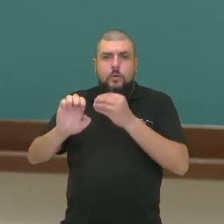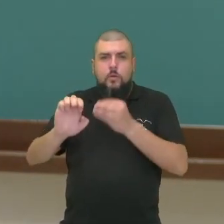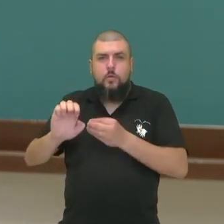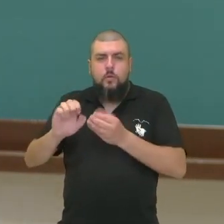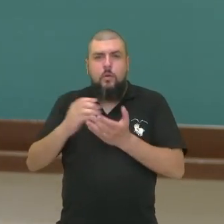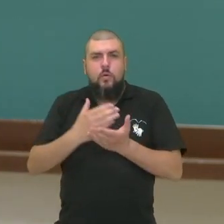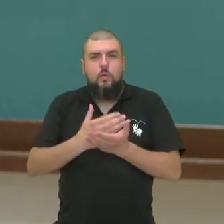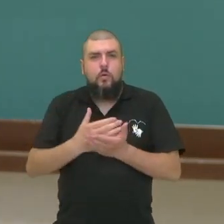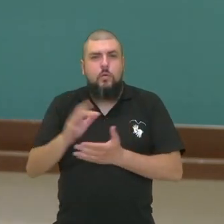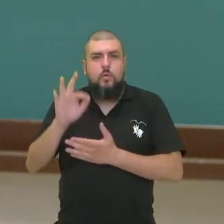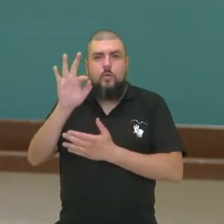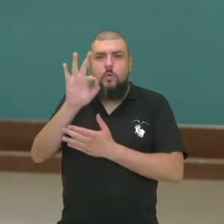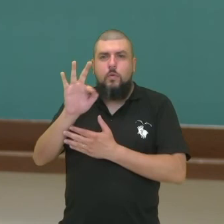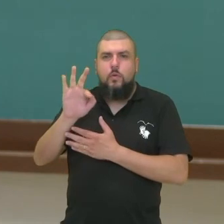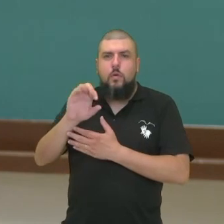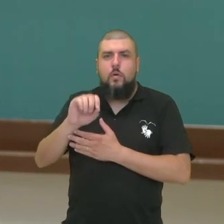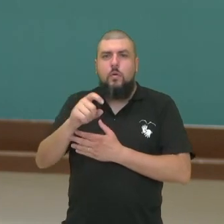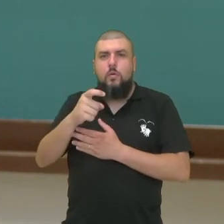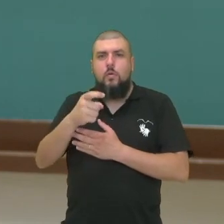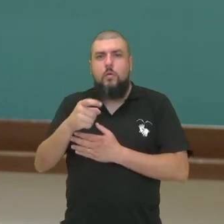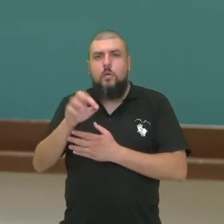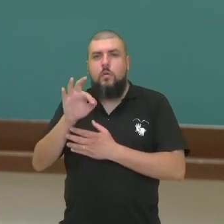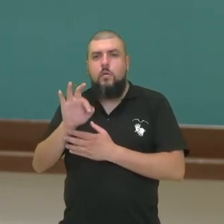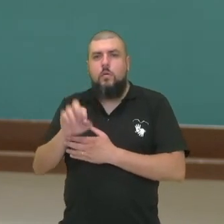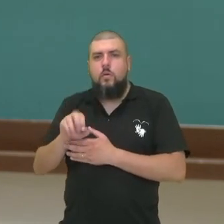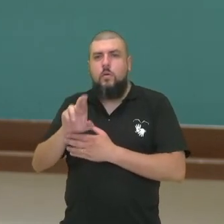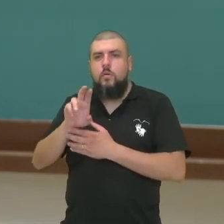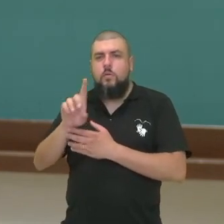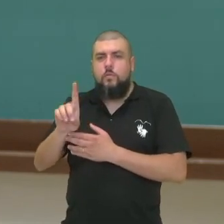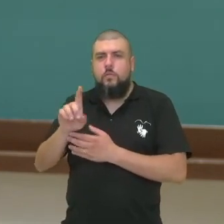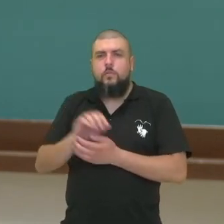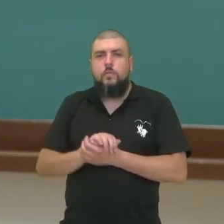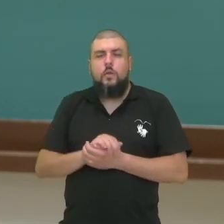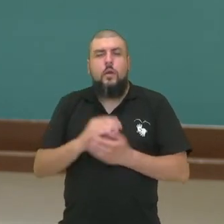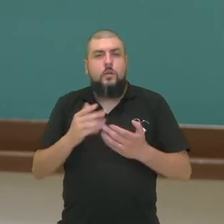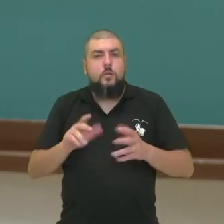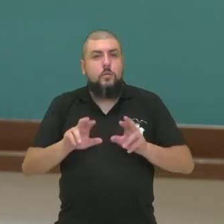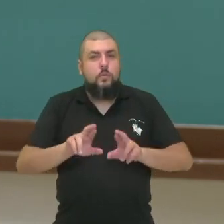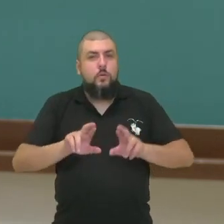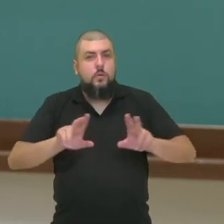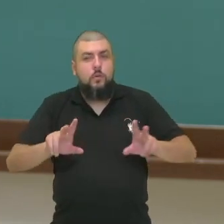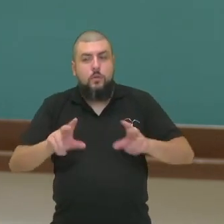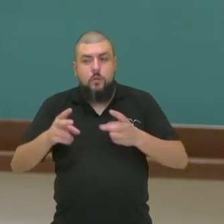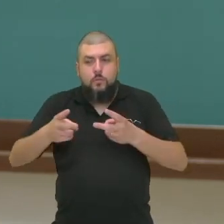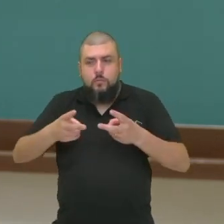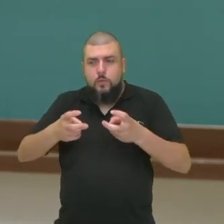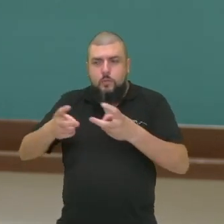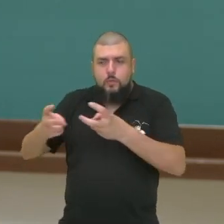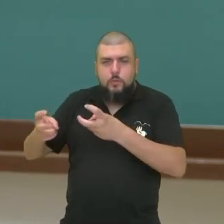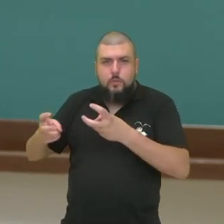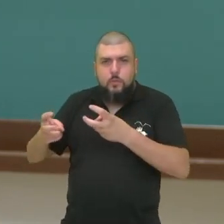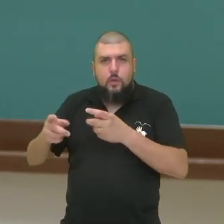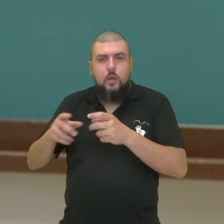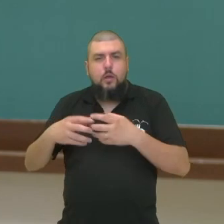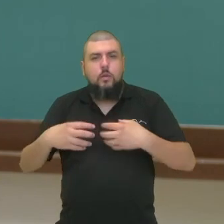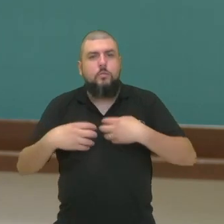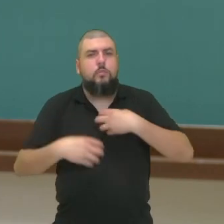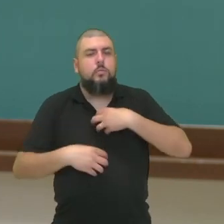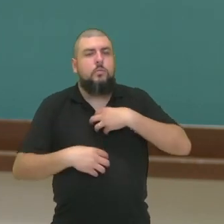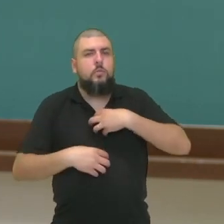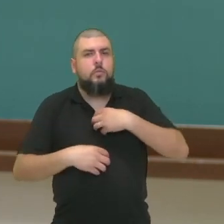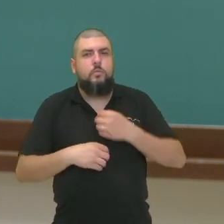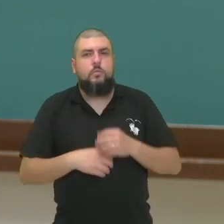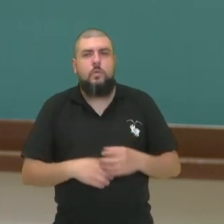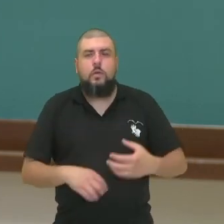de Oxford. Então, diferenças entre percepção e sensação. Sensação, a forma como